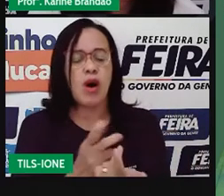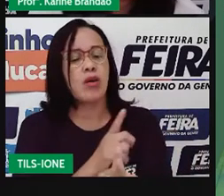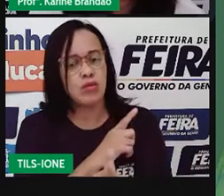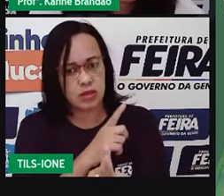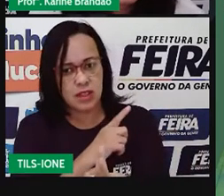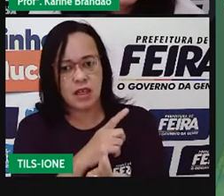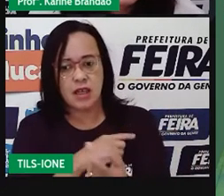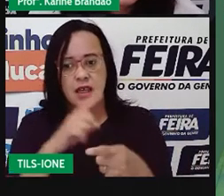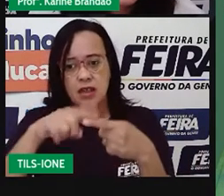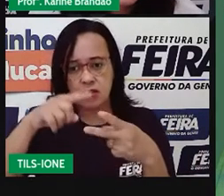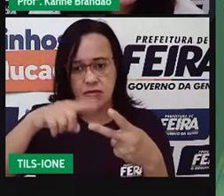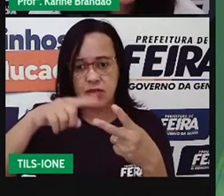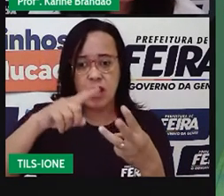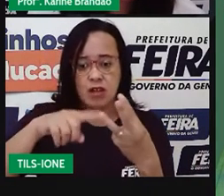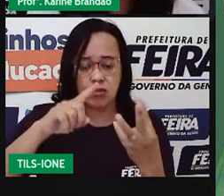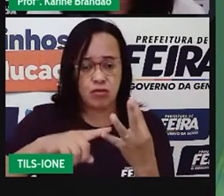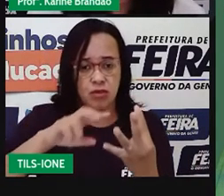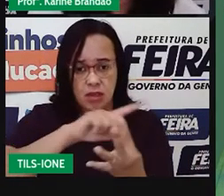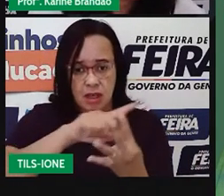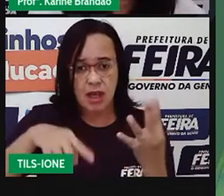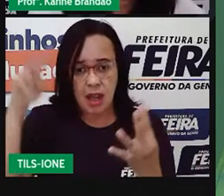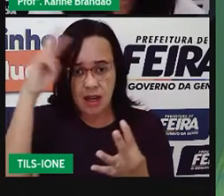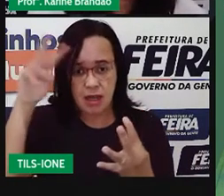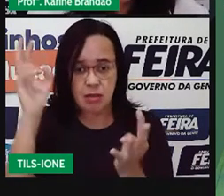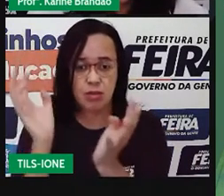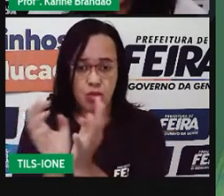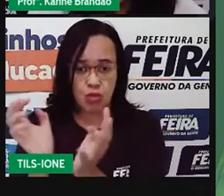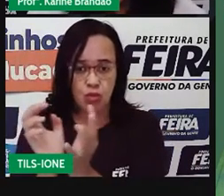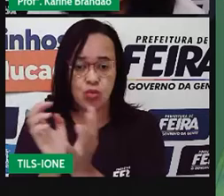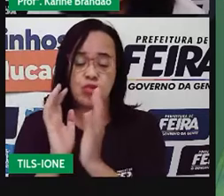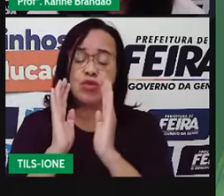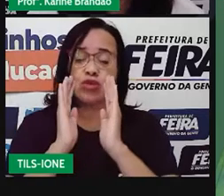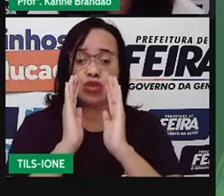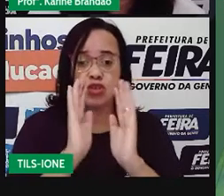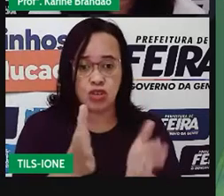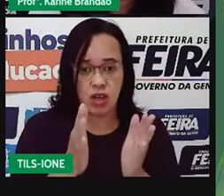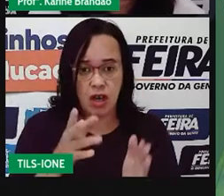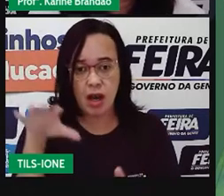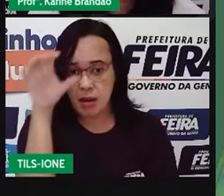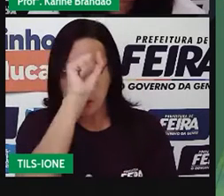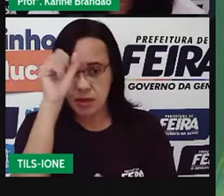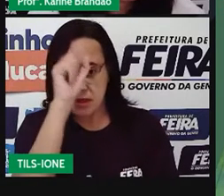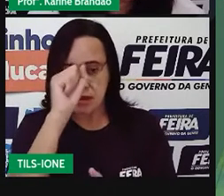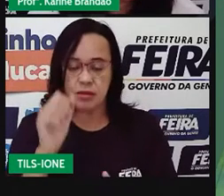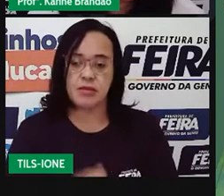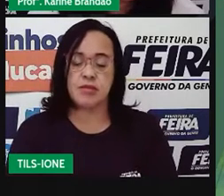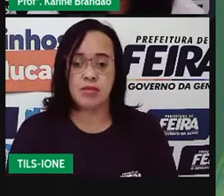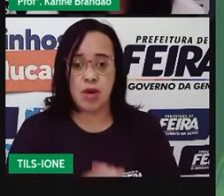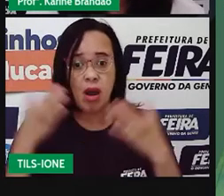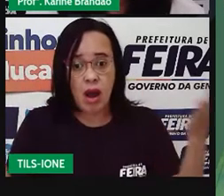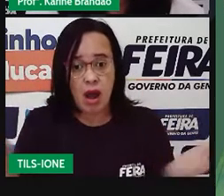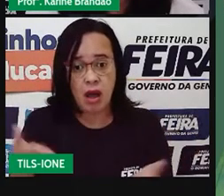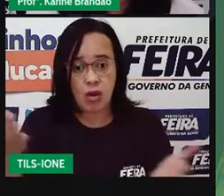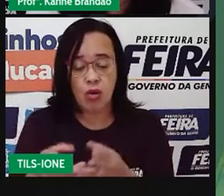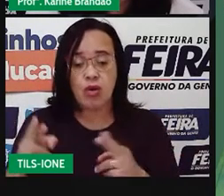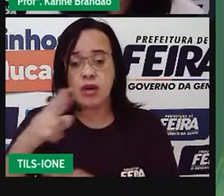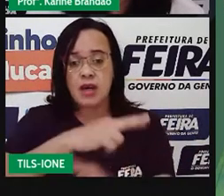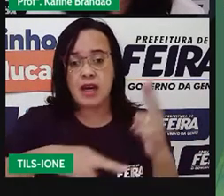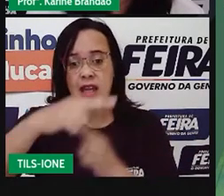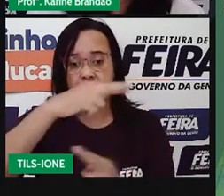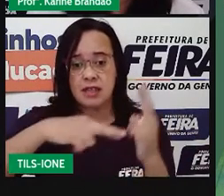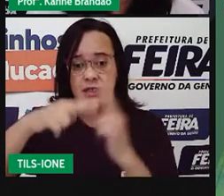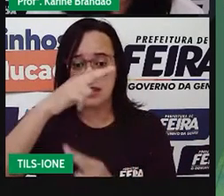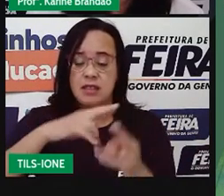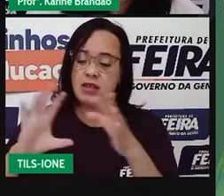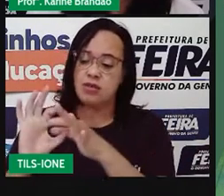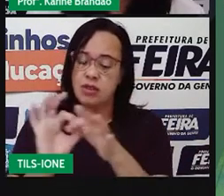comensalismo e inquilinismo. Relembrado isso, hoje nós vamos para as relações desarmônicas. E aí, para isso, eu trago